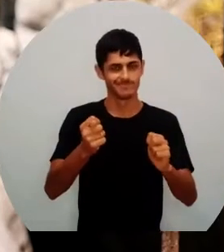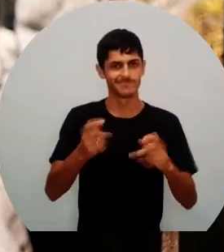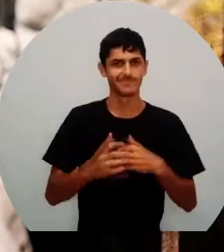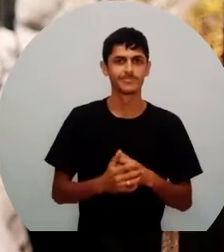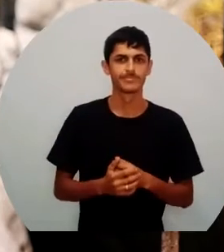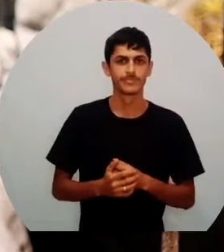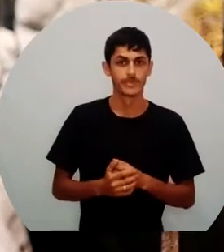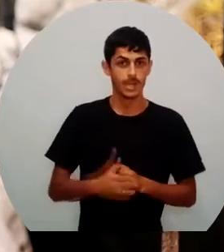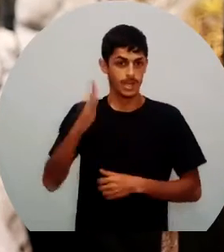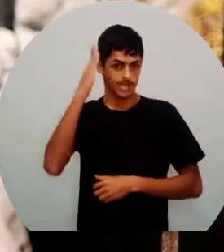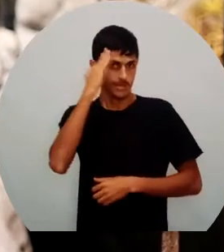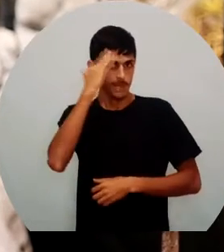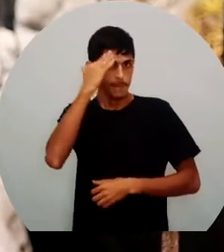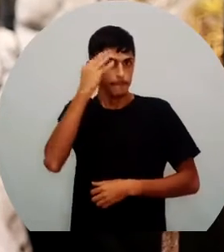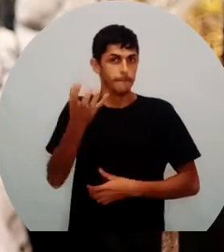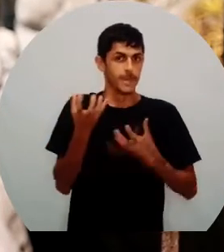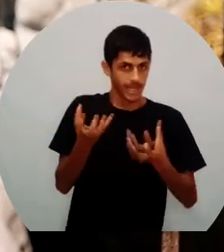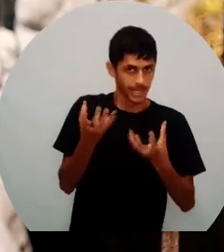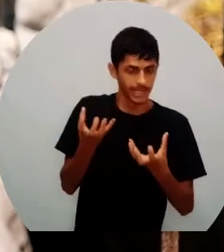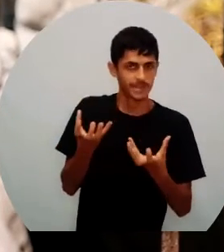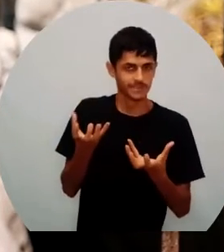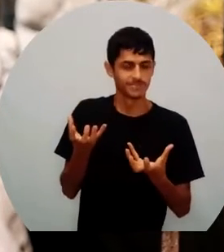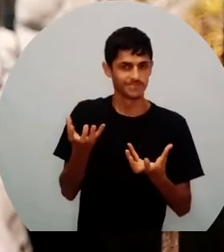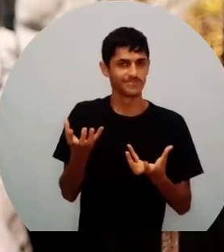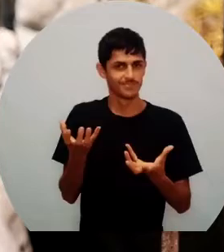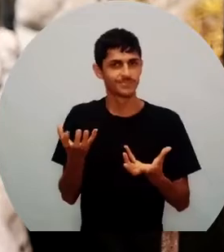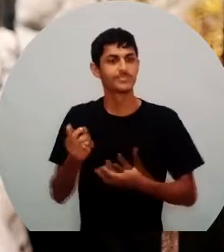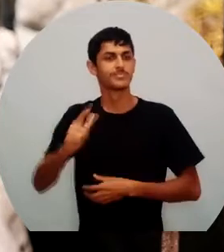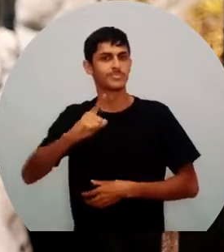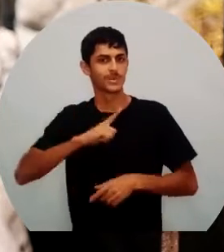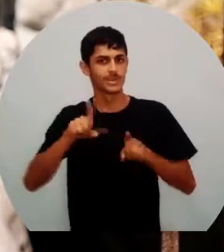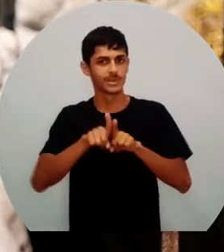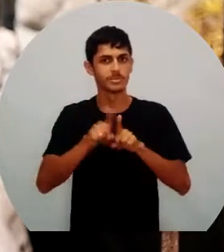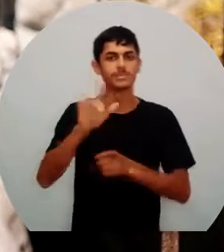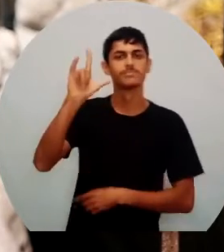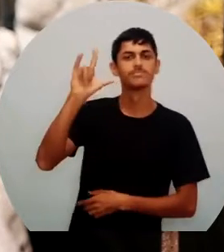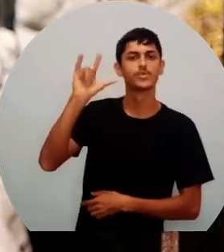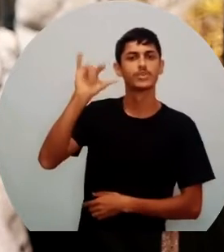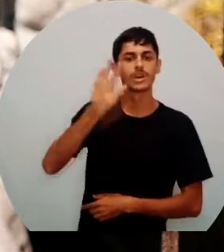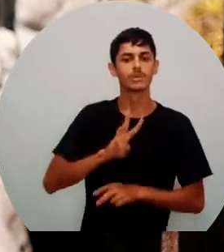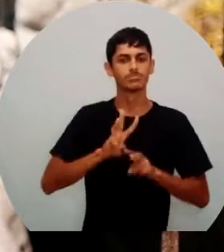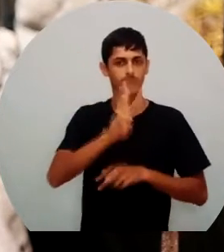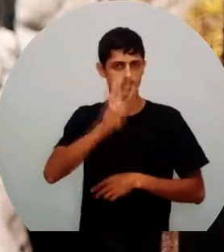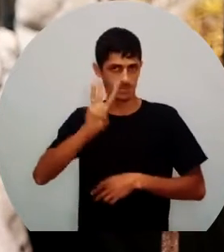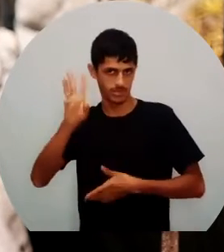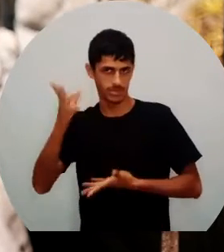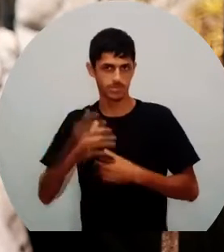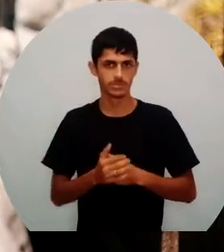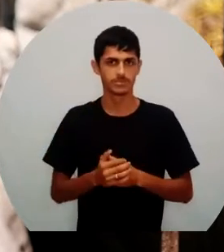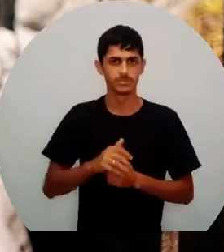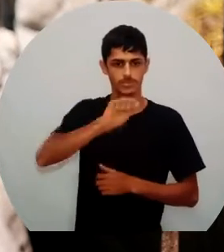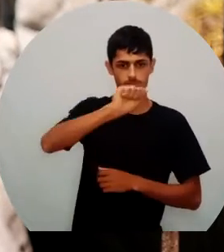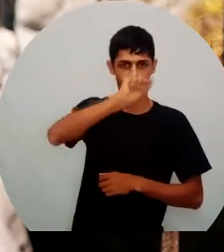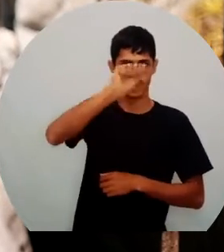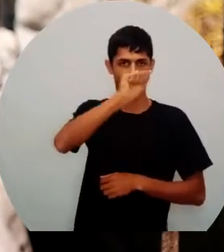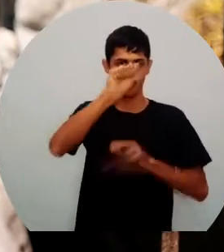E para saber mais sobre a Serra do Pará, a gente também tem a nossa página no Instagram, que é o nosso nome, você vai procurar o